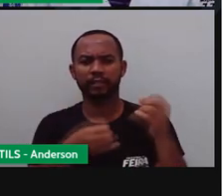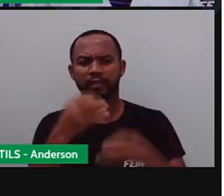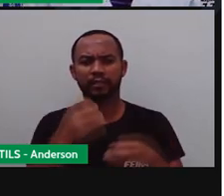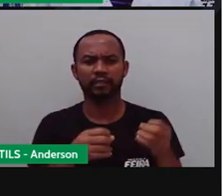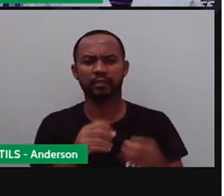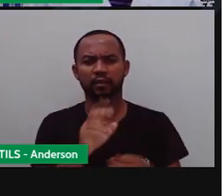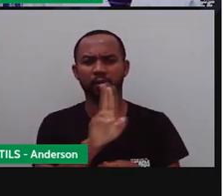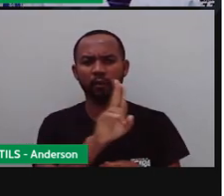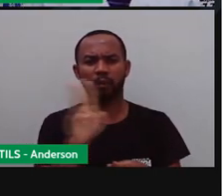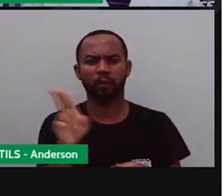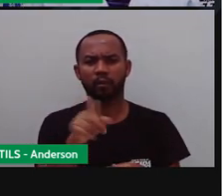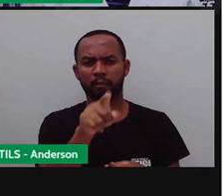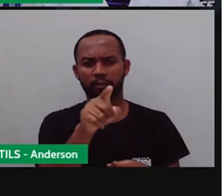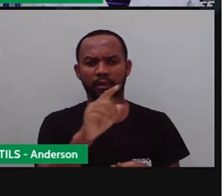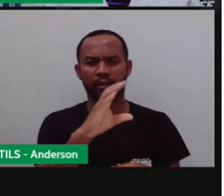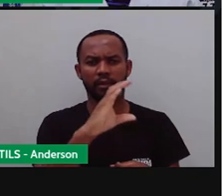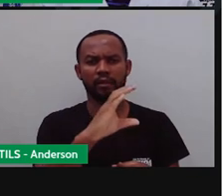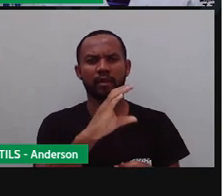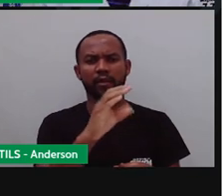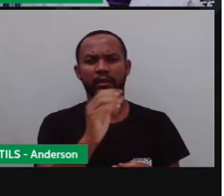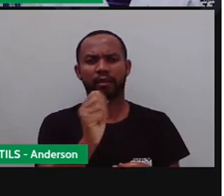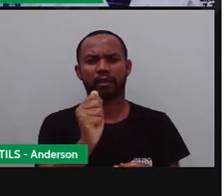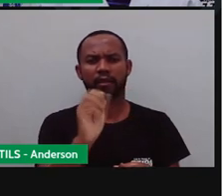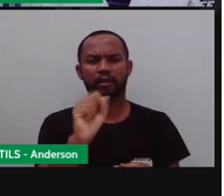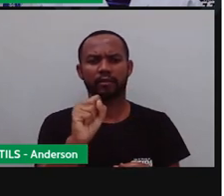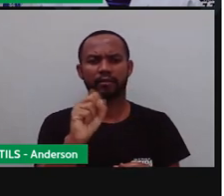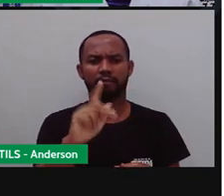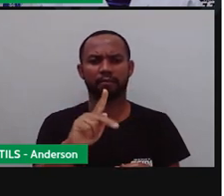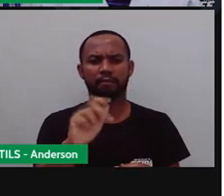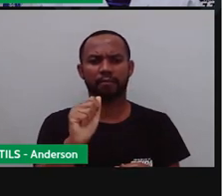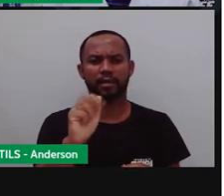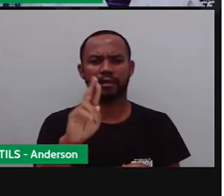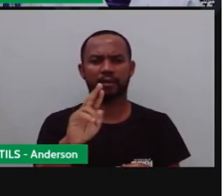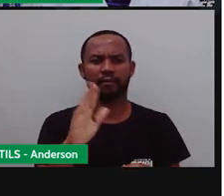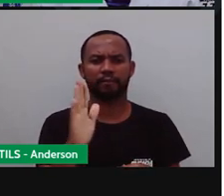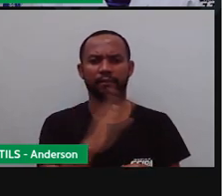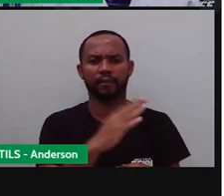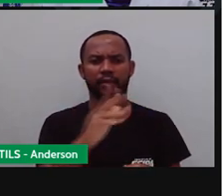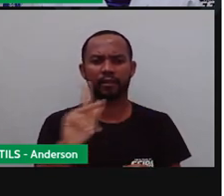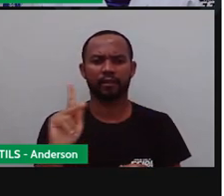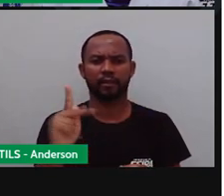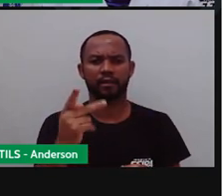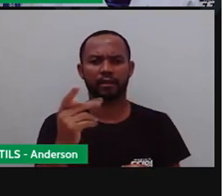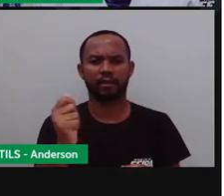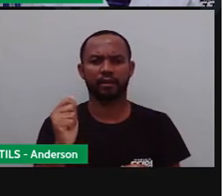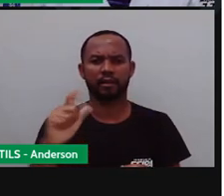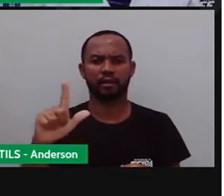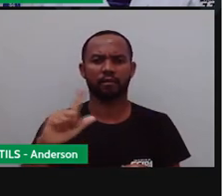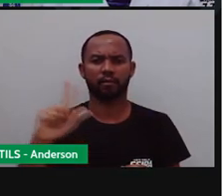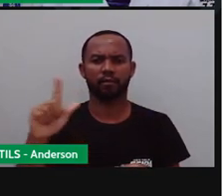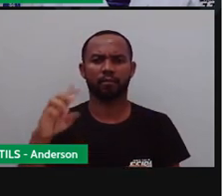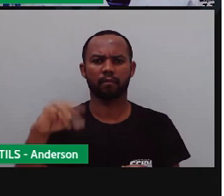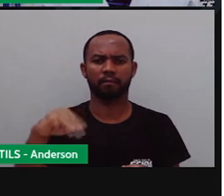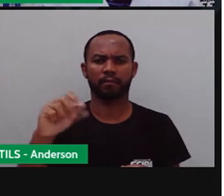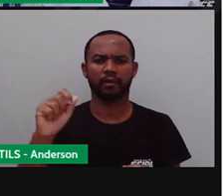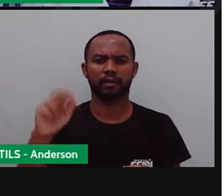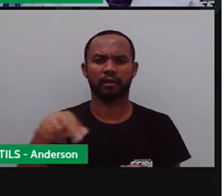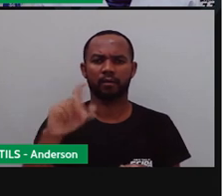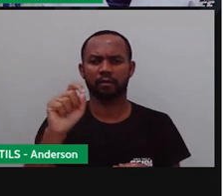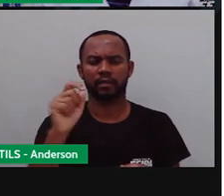né? E ele observou uma diminuição de 82 insetos para cada 100